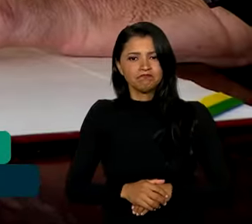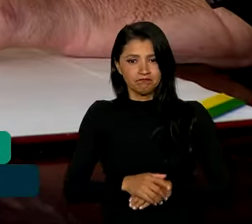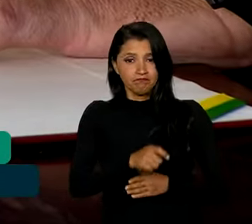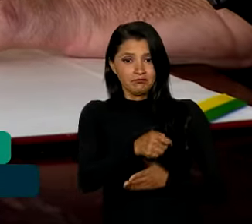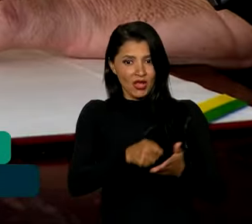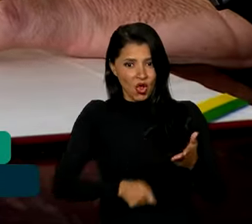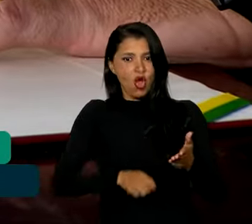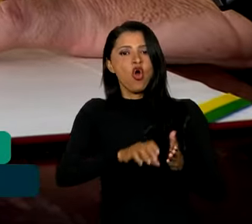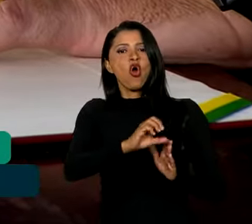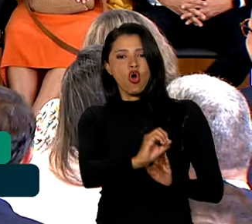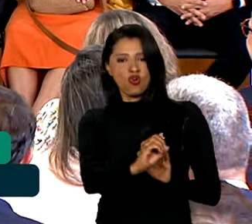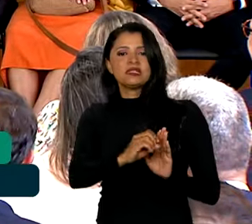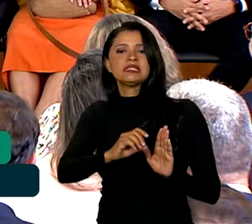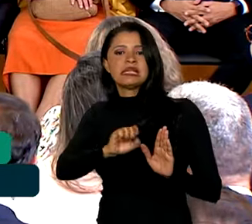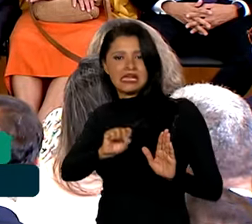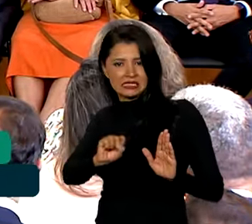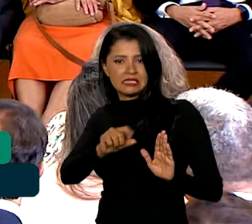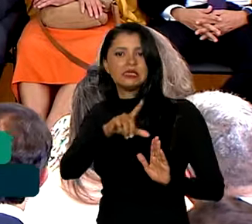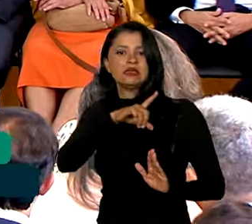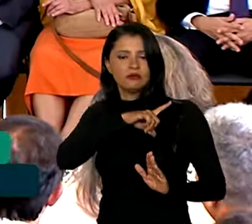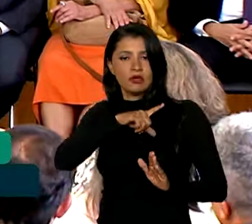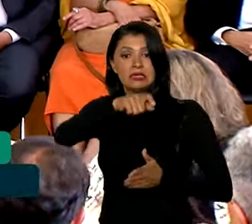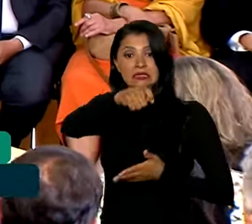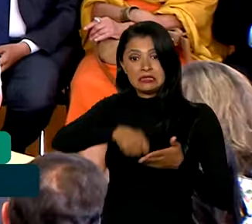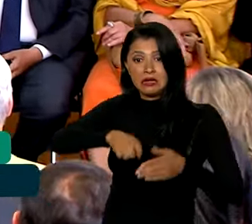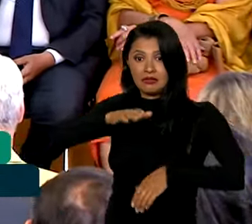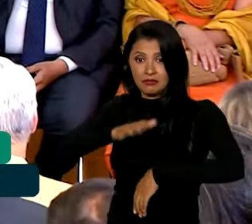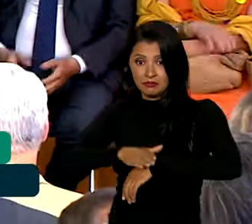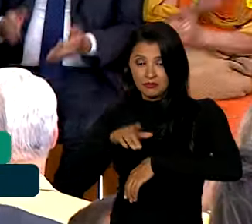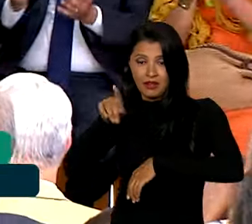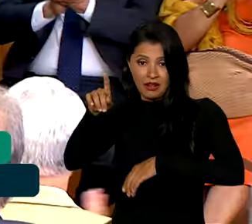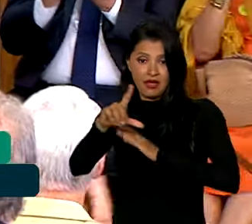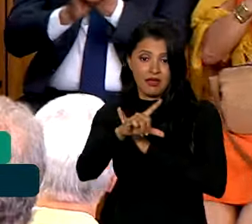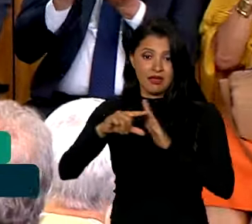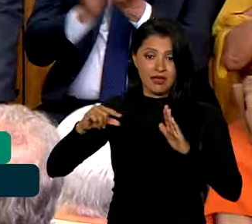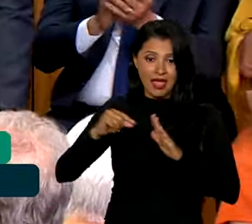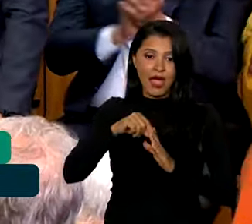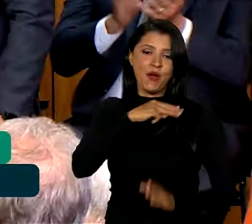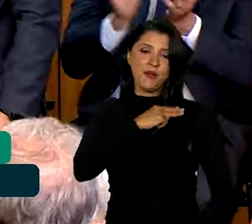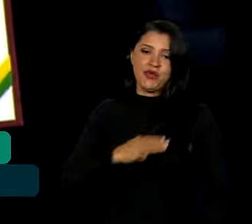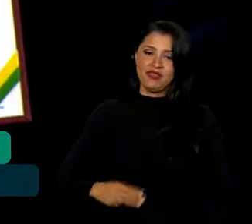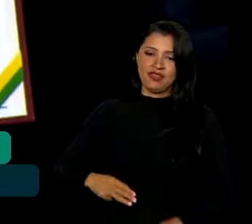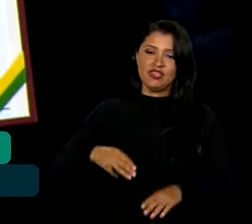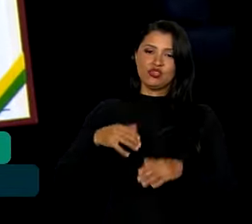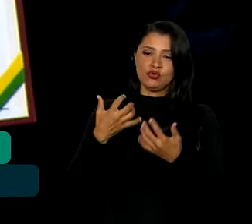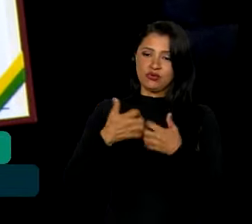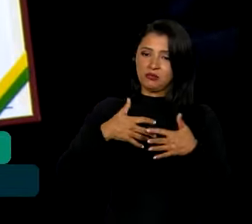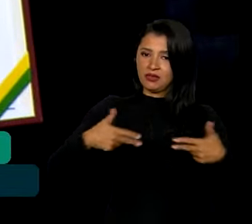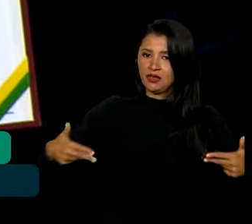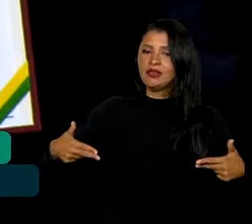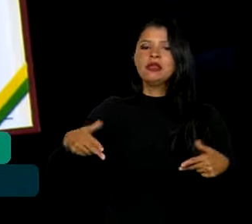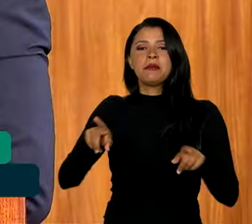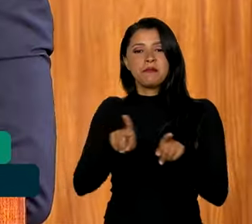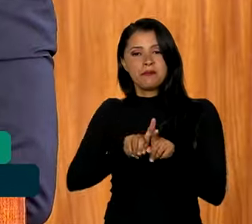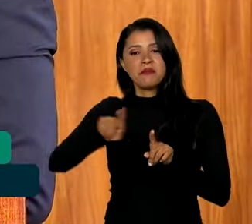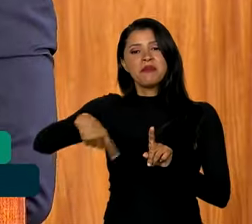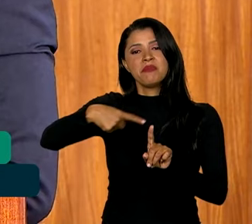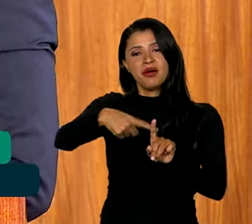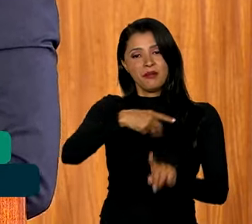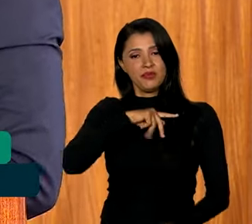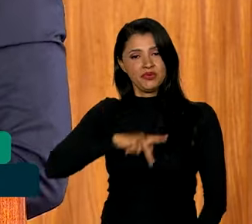assinada no Palácio do Planalto pelo ministro dos Transportes, Renan Filho, e o presidente Lula.